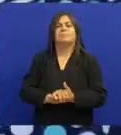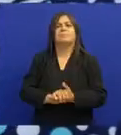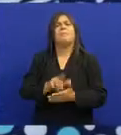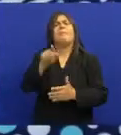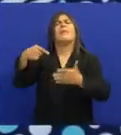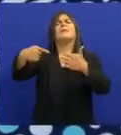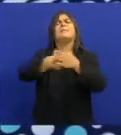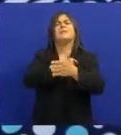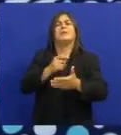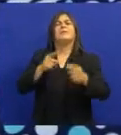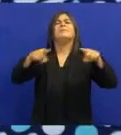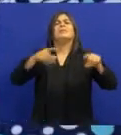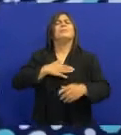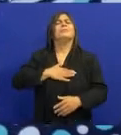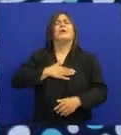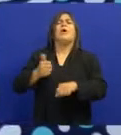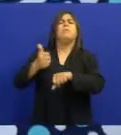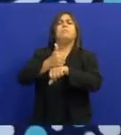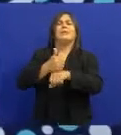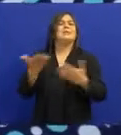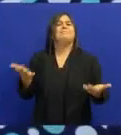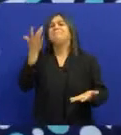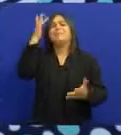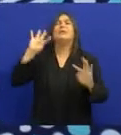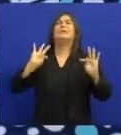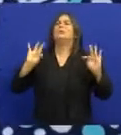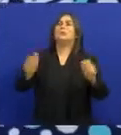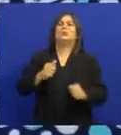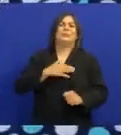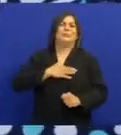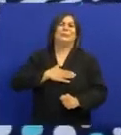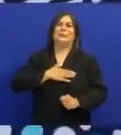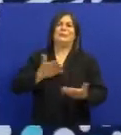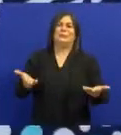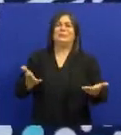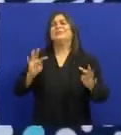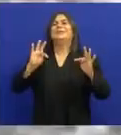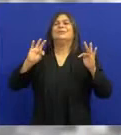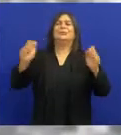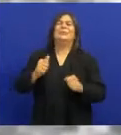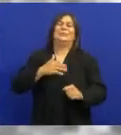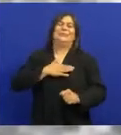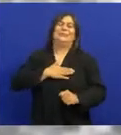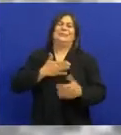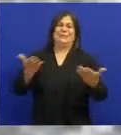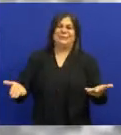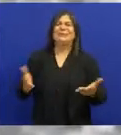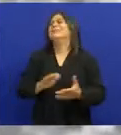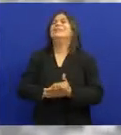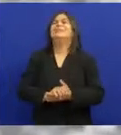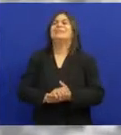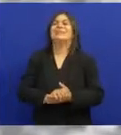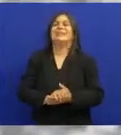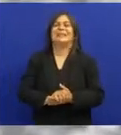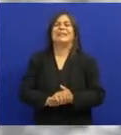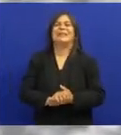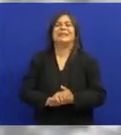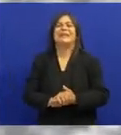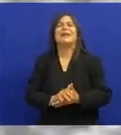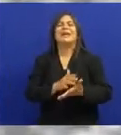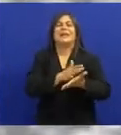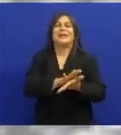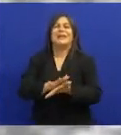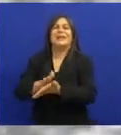Se você me perguntar Qual é a música que eu mais gosto dele Eu não sei dizer Porque eu gostava de todas A